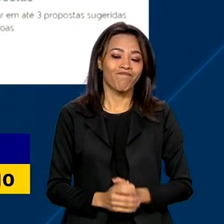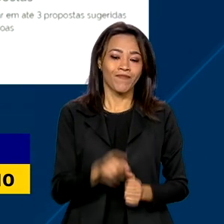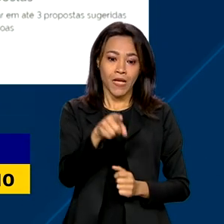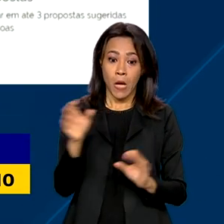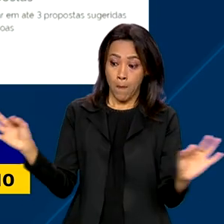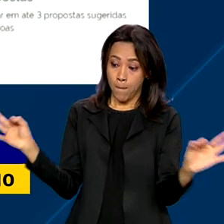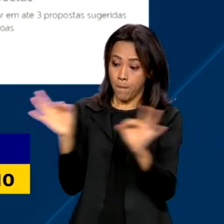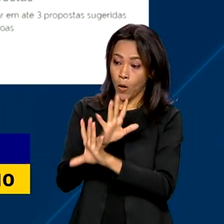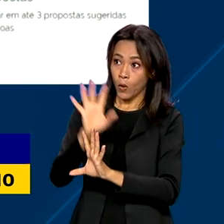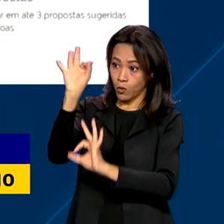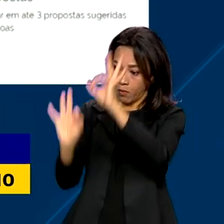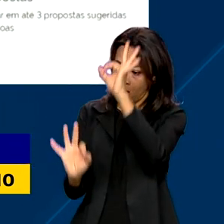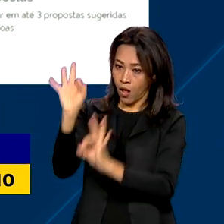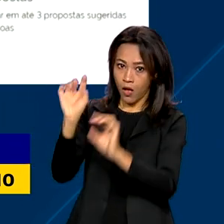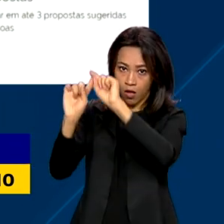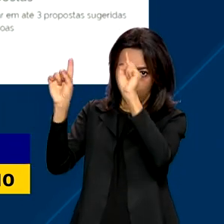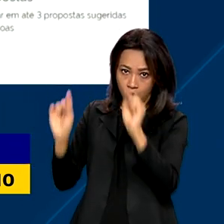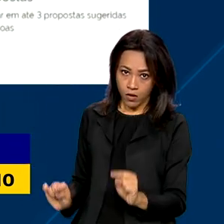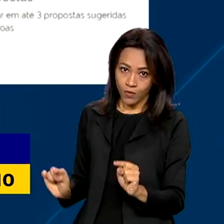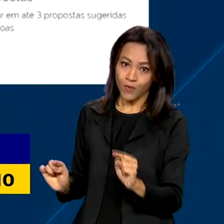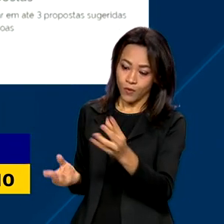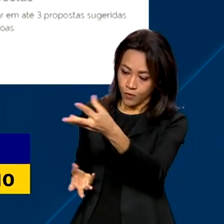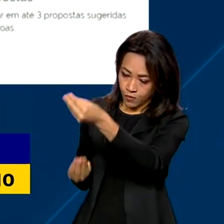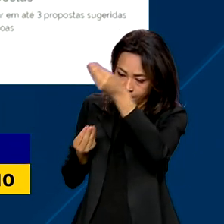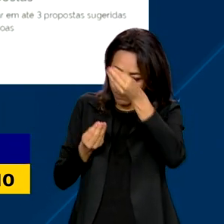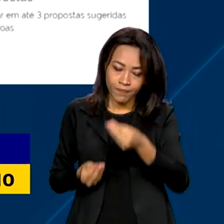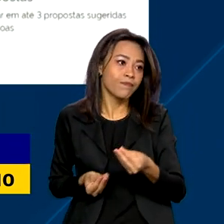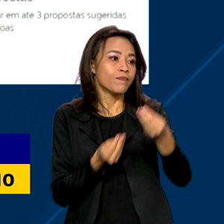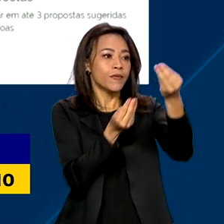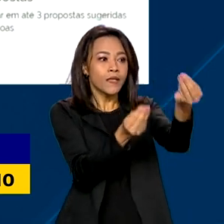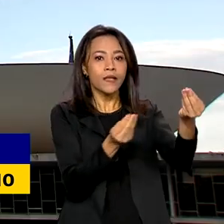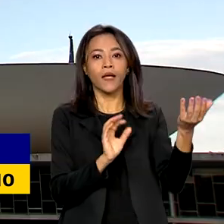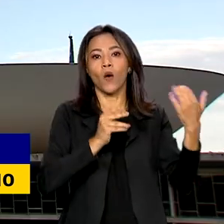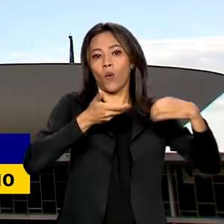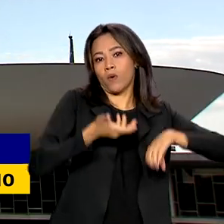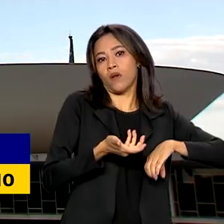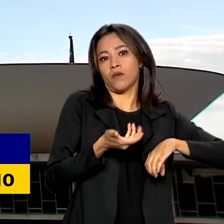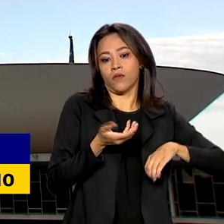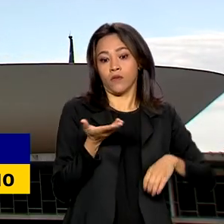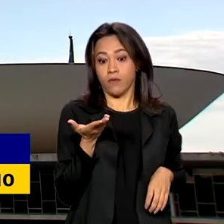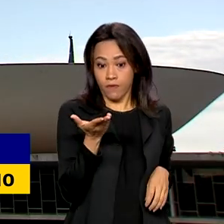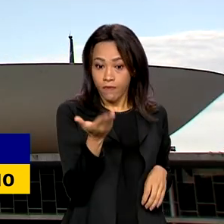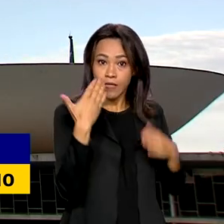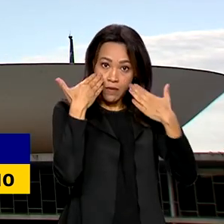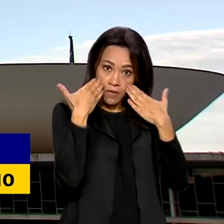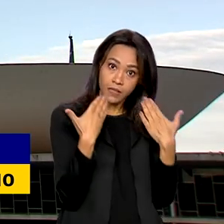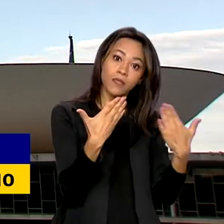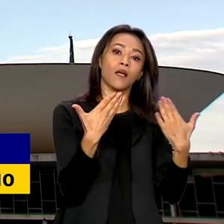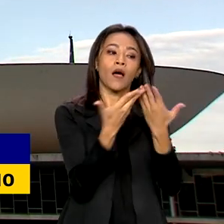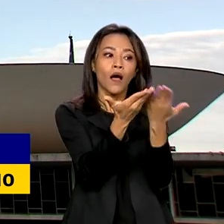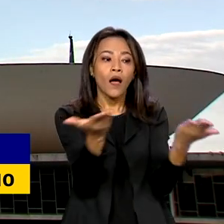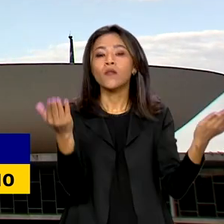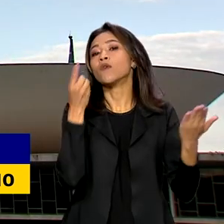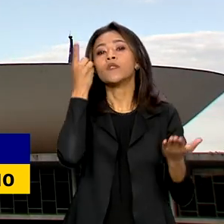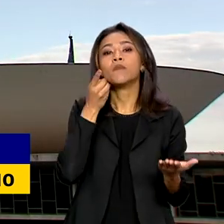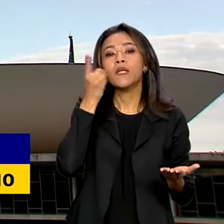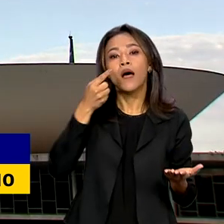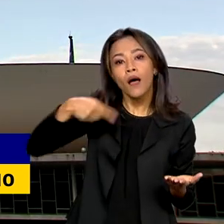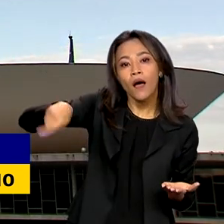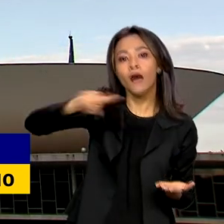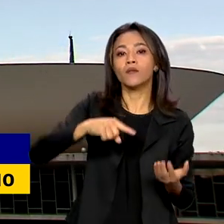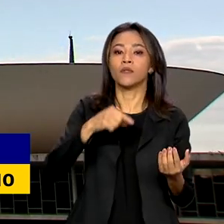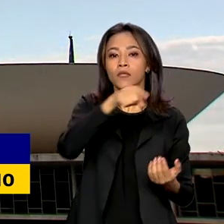plurianual participativo será entregue ao Congresso Nacional. Ele será apresentado aos deputados e senadores,